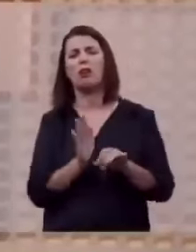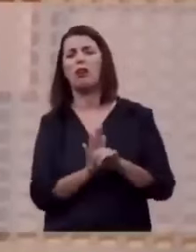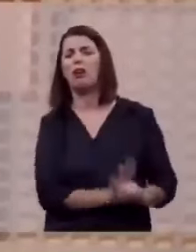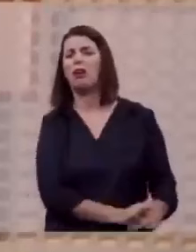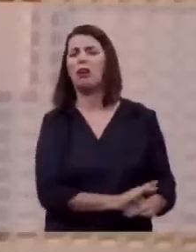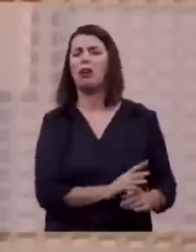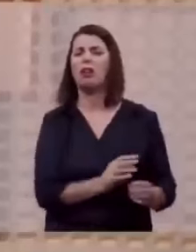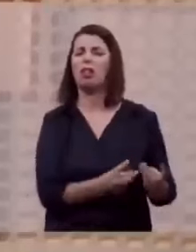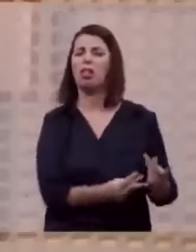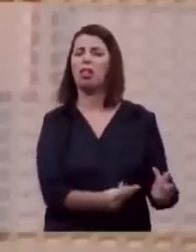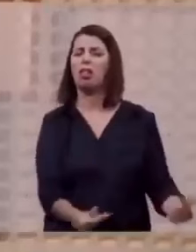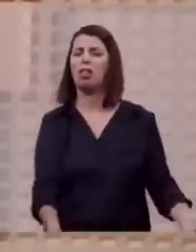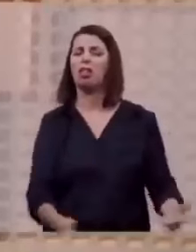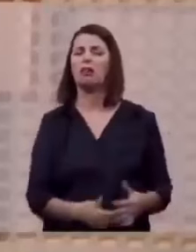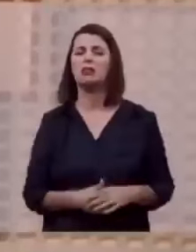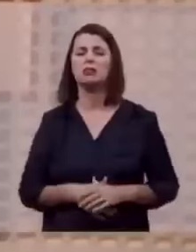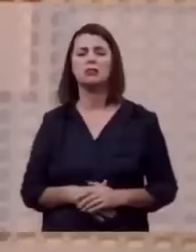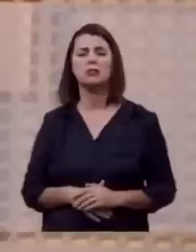viraram pó.